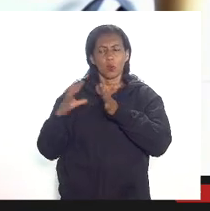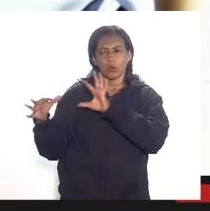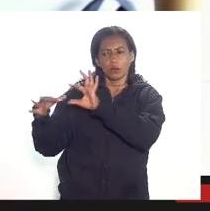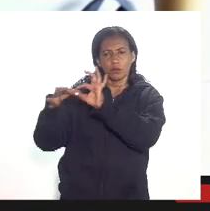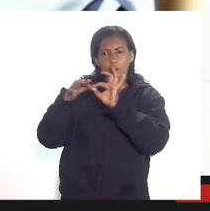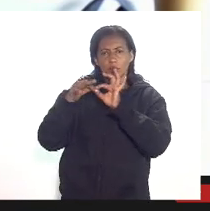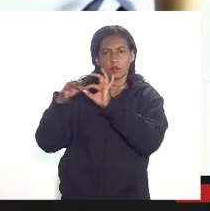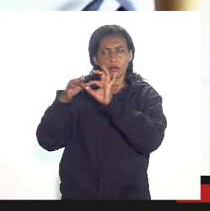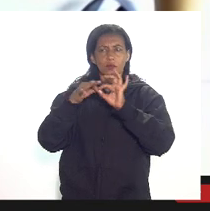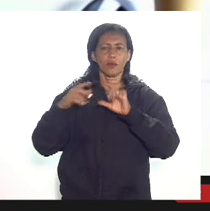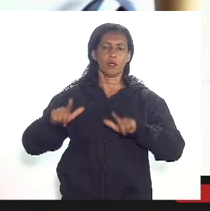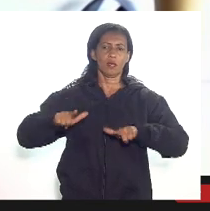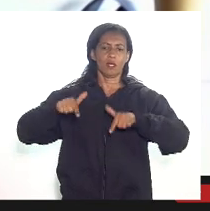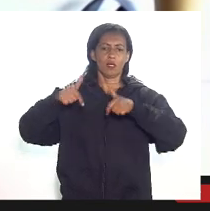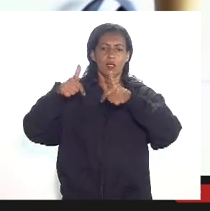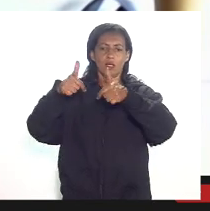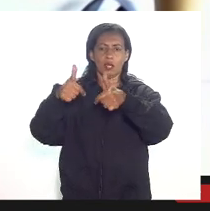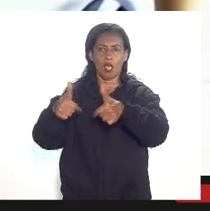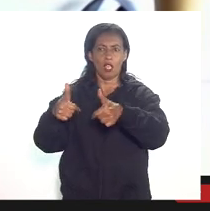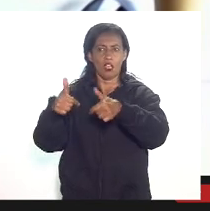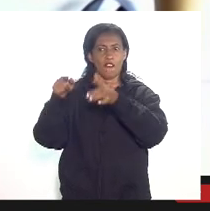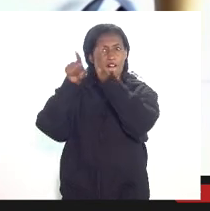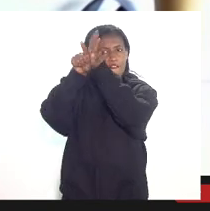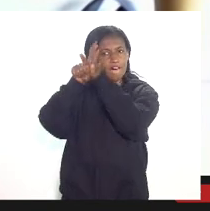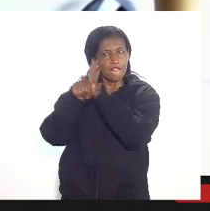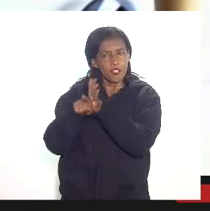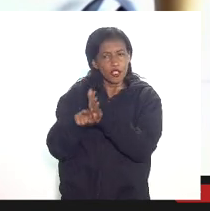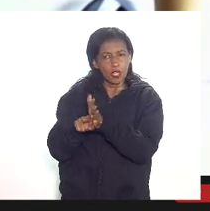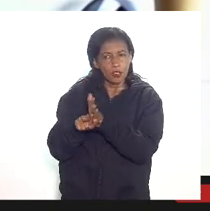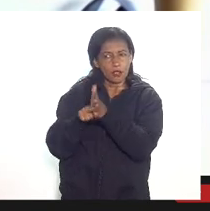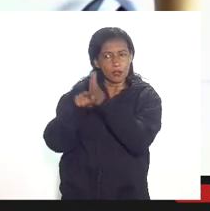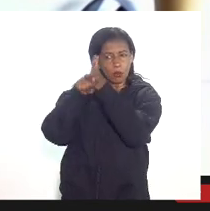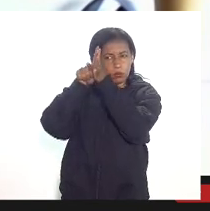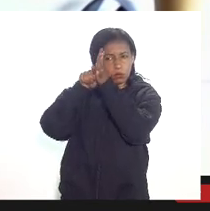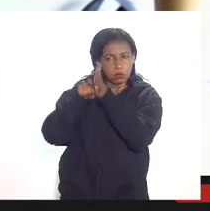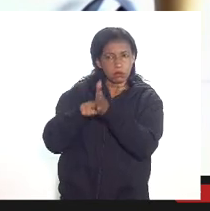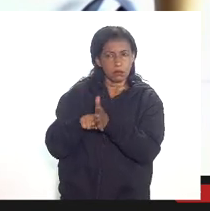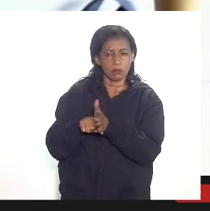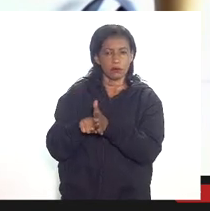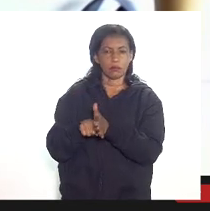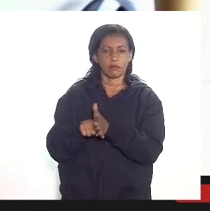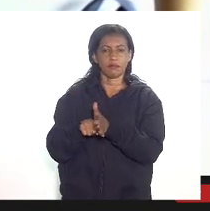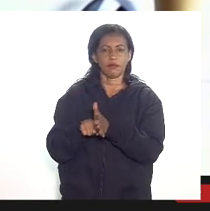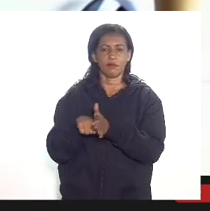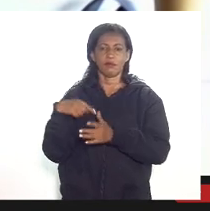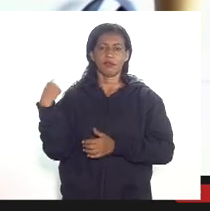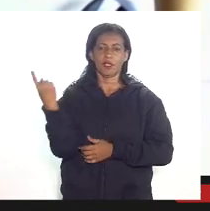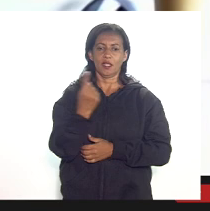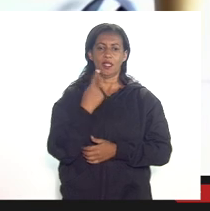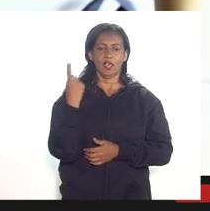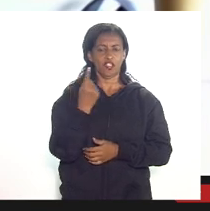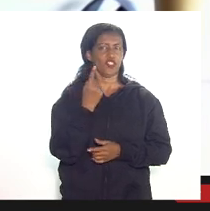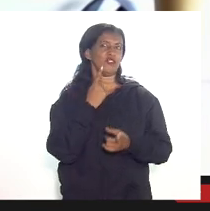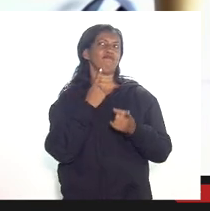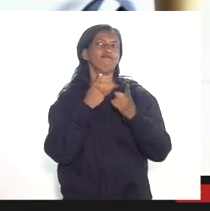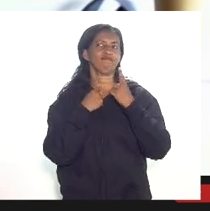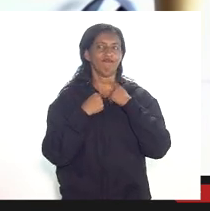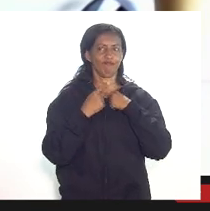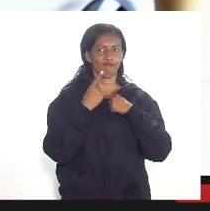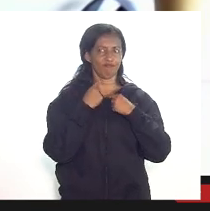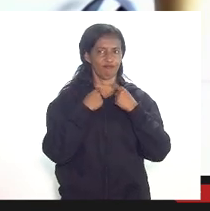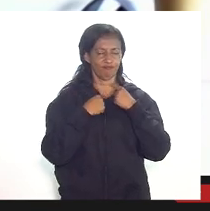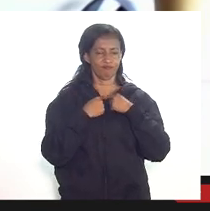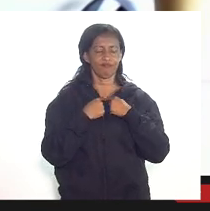das ações de fiscalização então a gente tem o desejo de